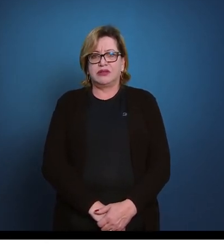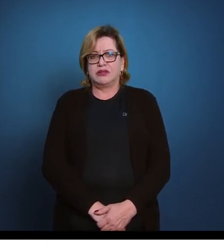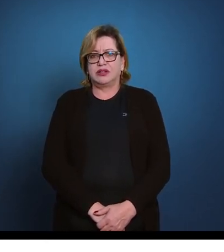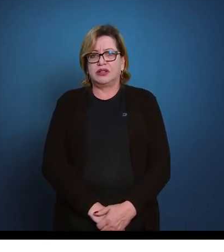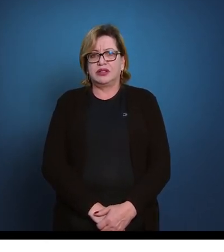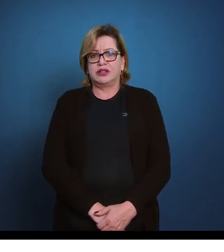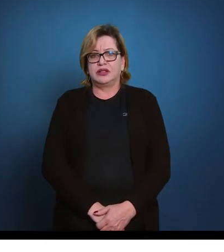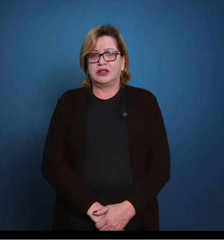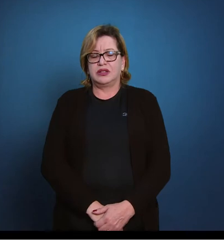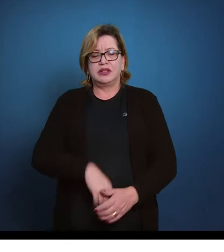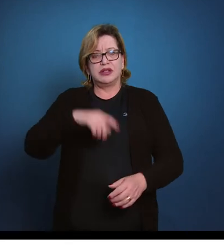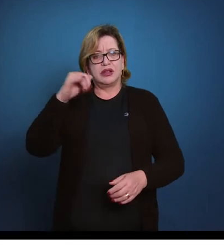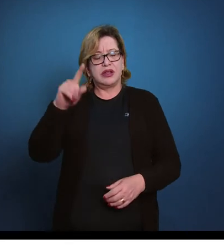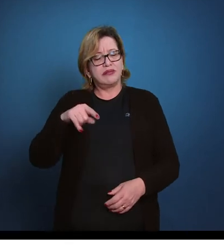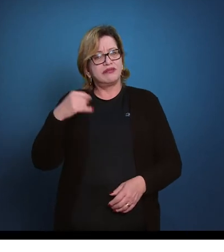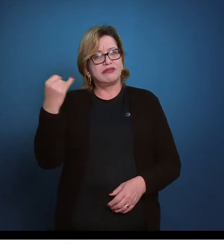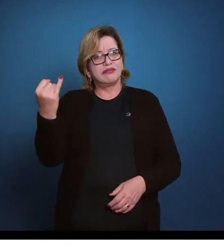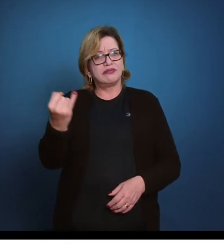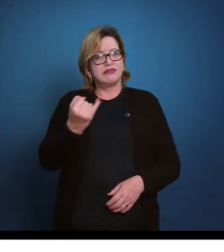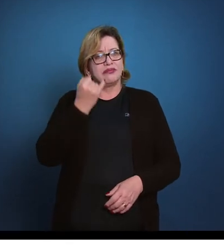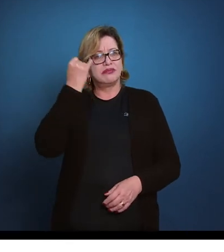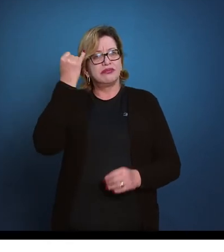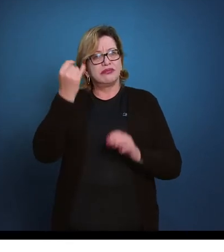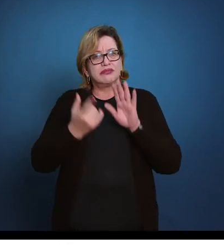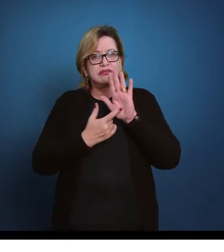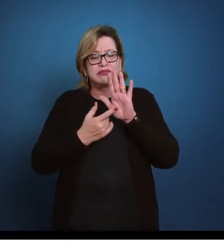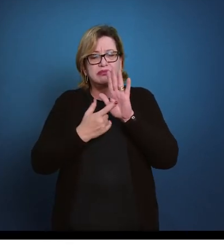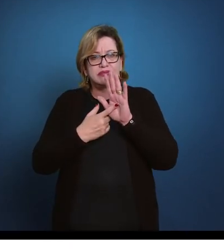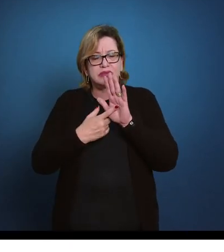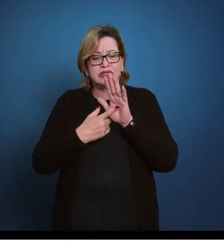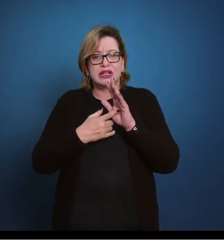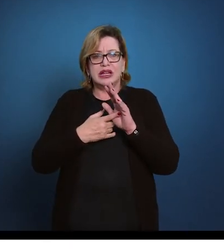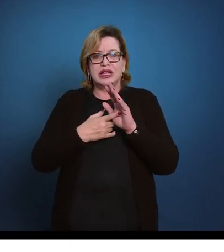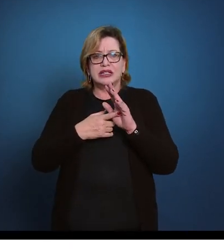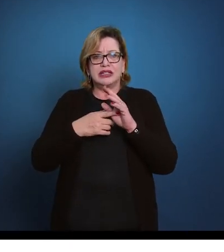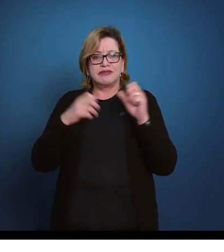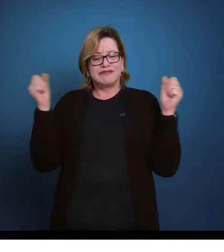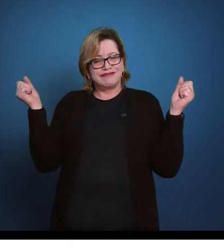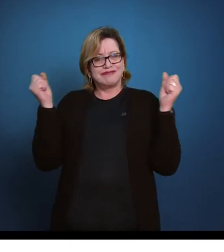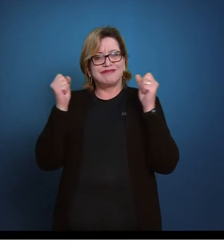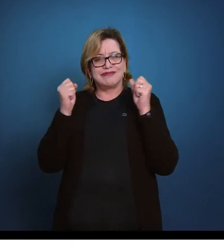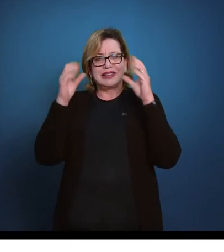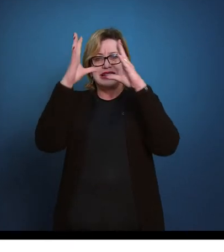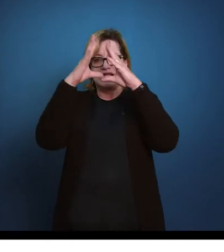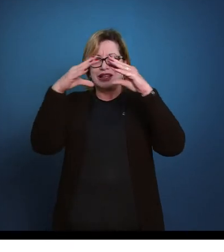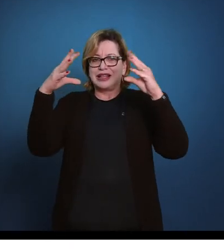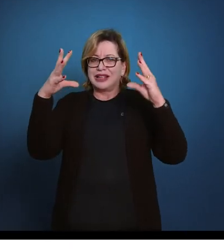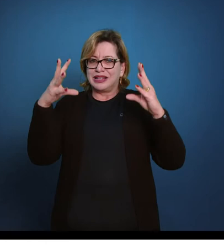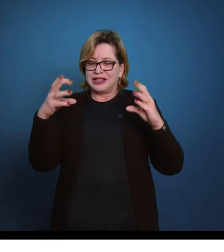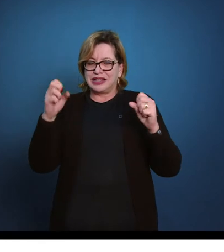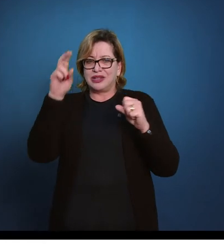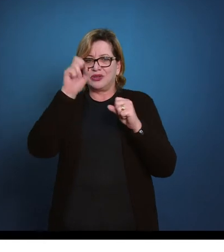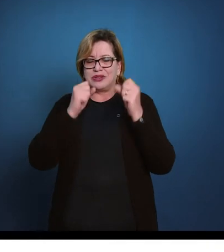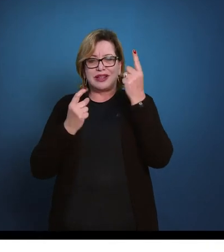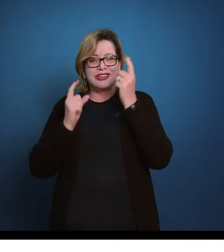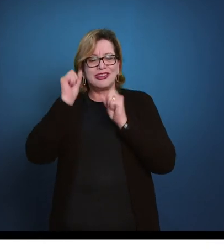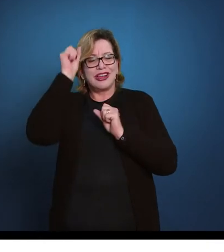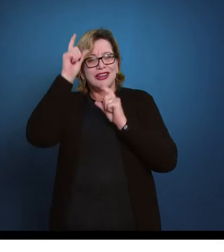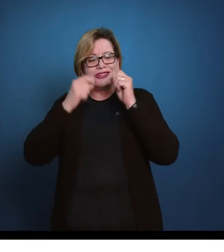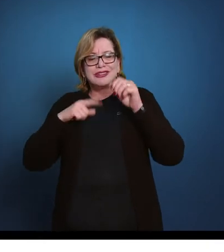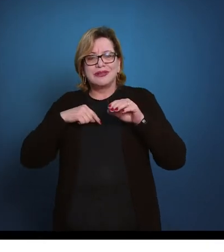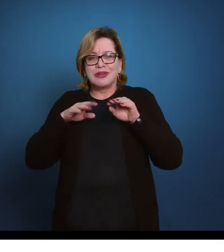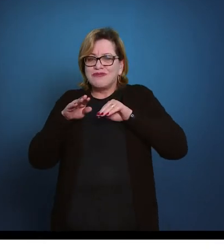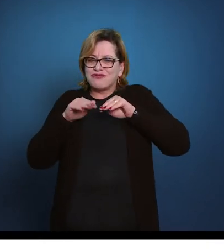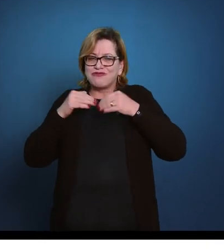É importante destacar que a ginástica circense trabalha com gestos e movimentos corporais que são